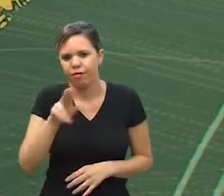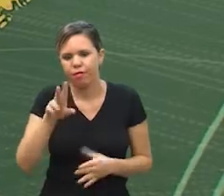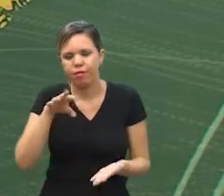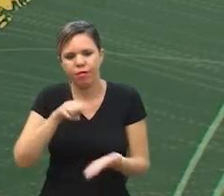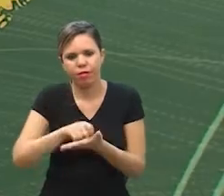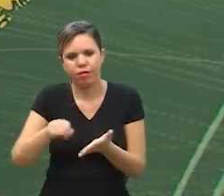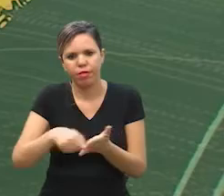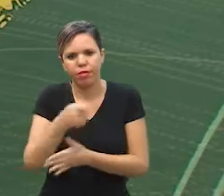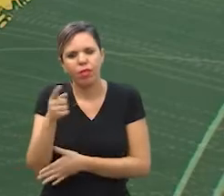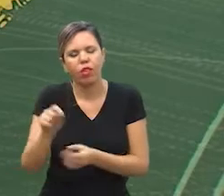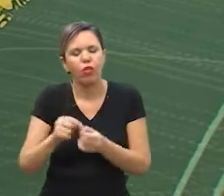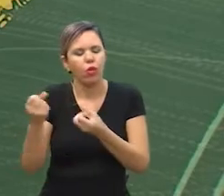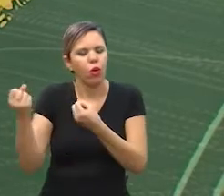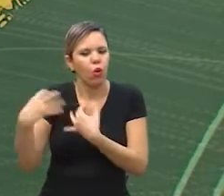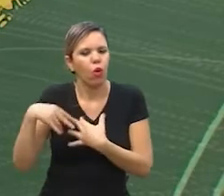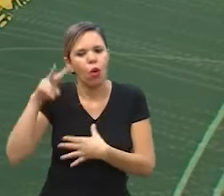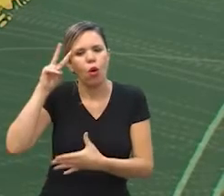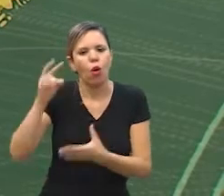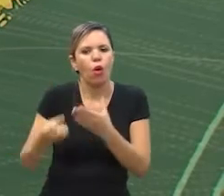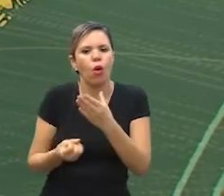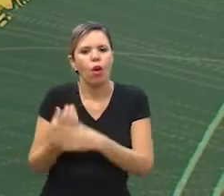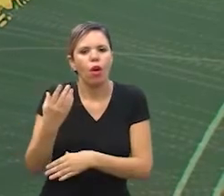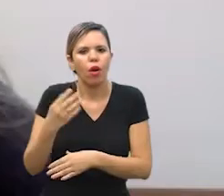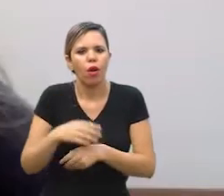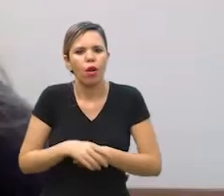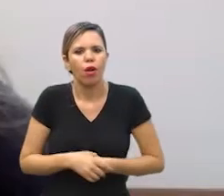fez a inscrição enfim conta pra gente a história